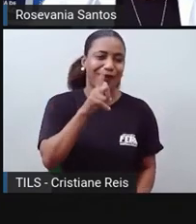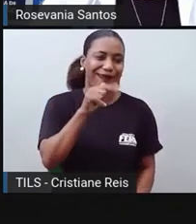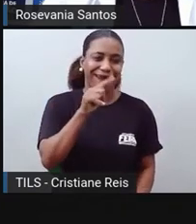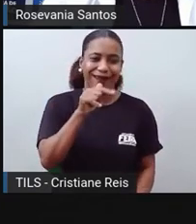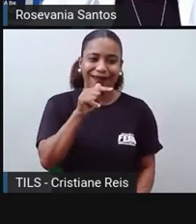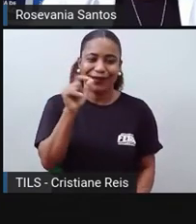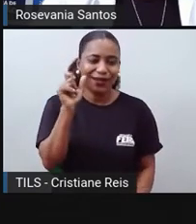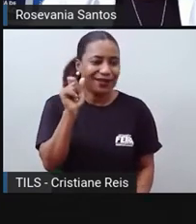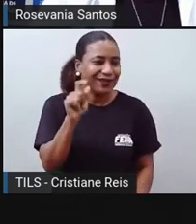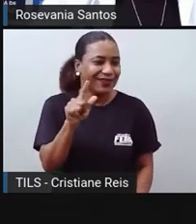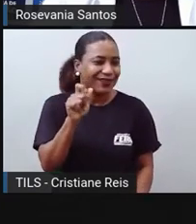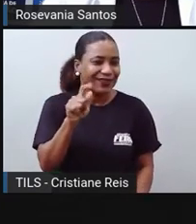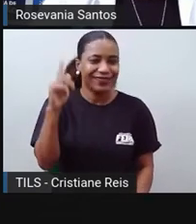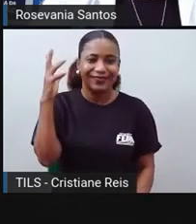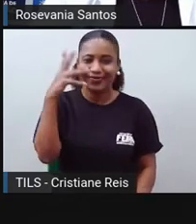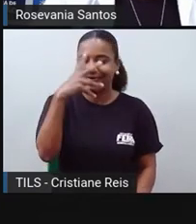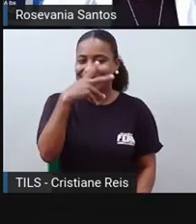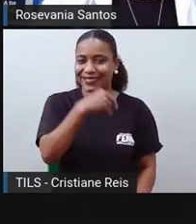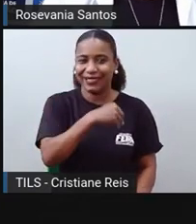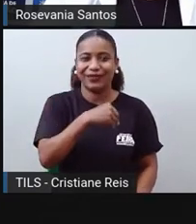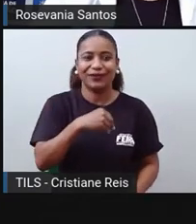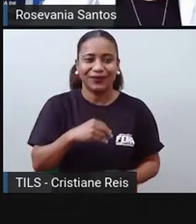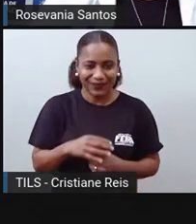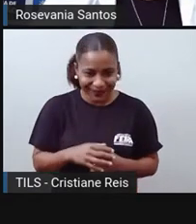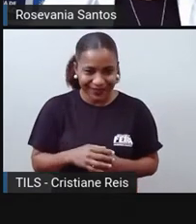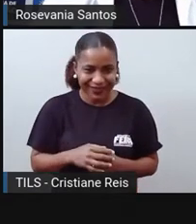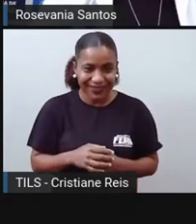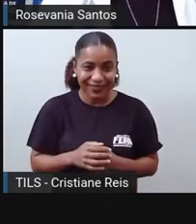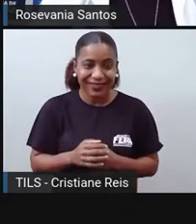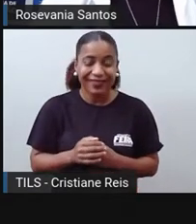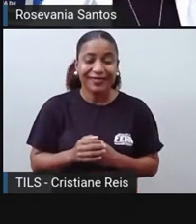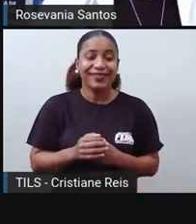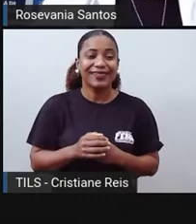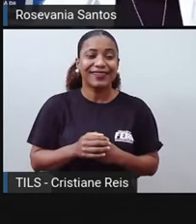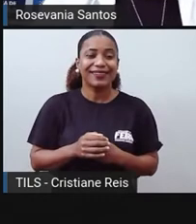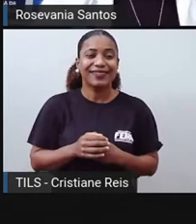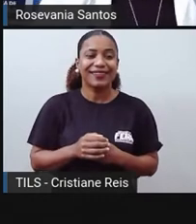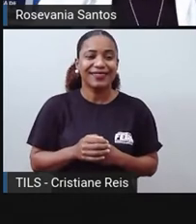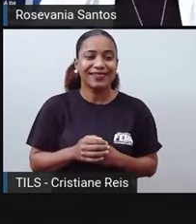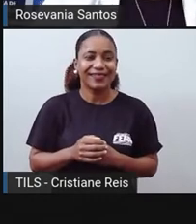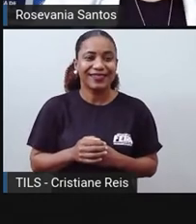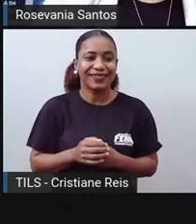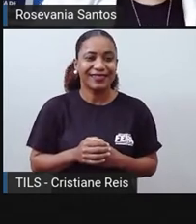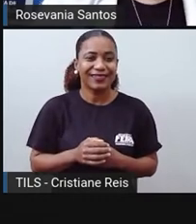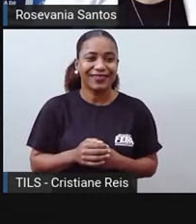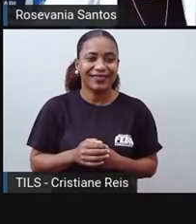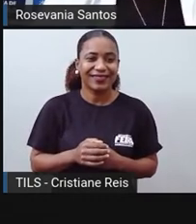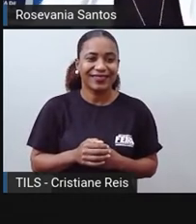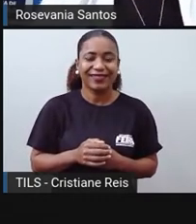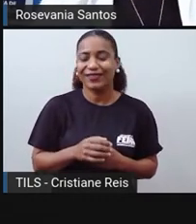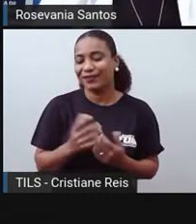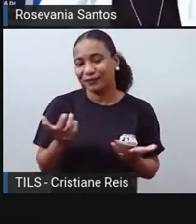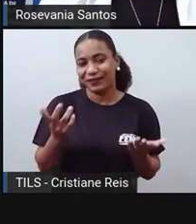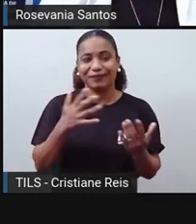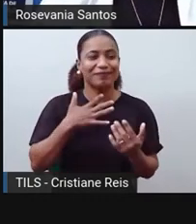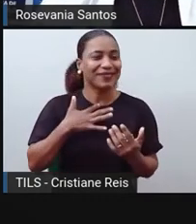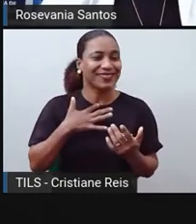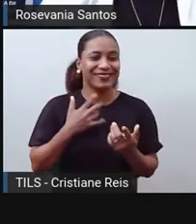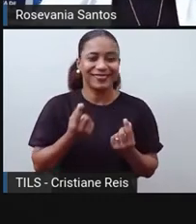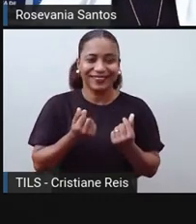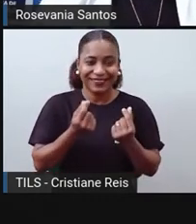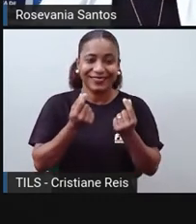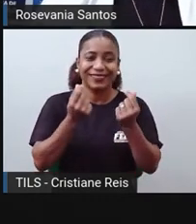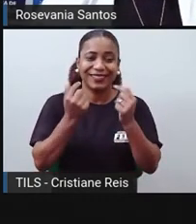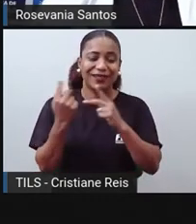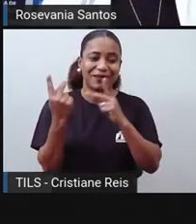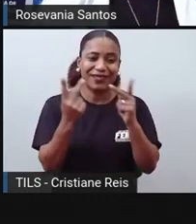Olha para isso. Olha que coisa maravilhosa isso aí, né? Então, tomara pronto. dinheiro em dia para poder visitar esses lugares também,